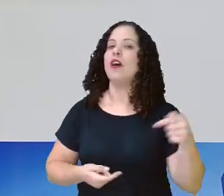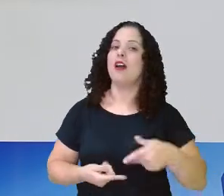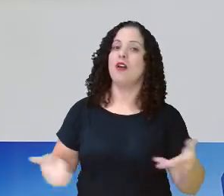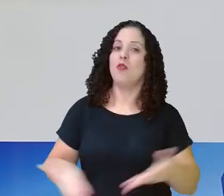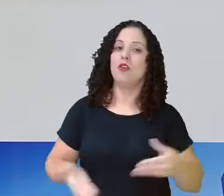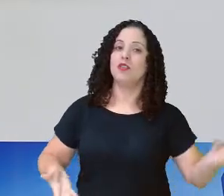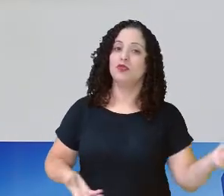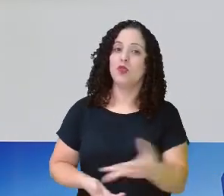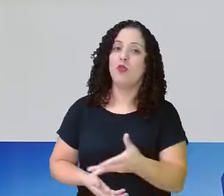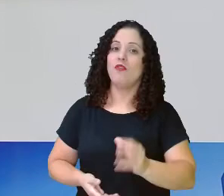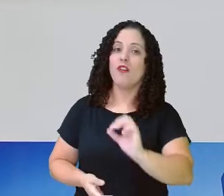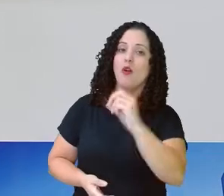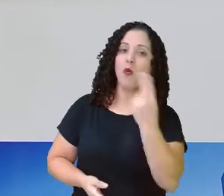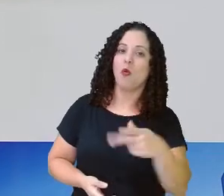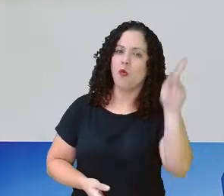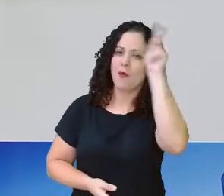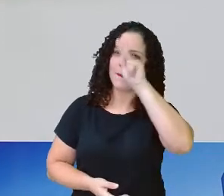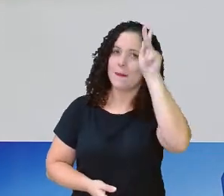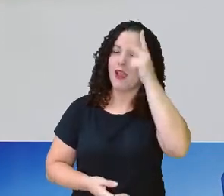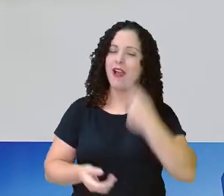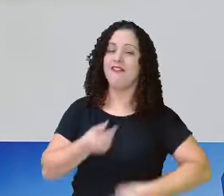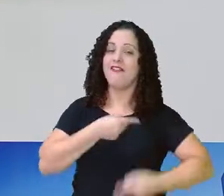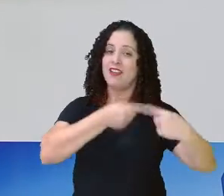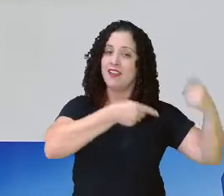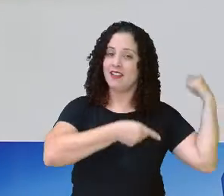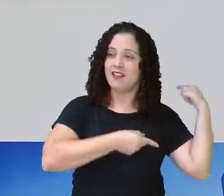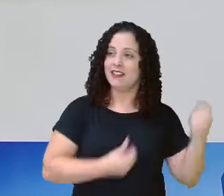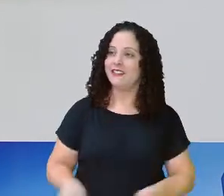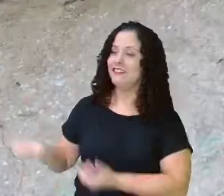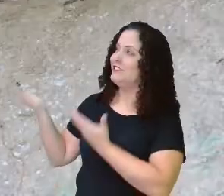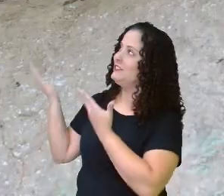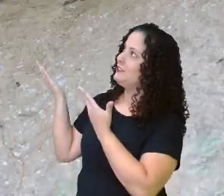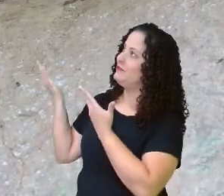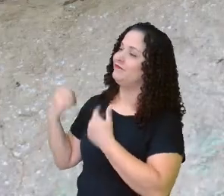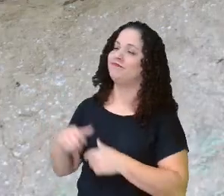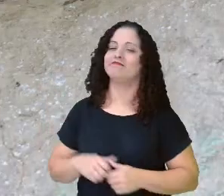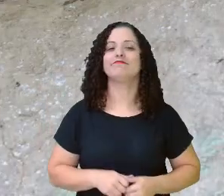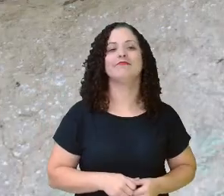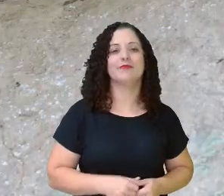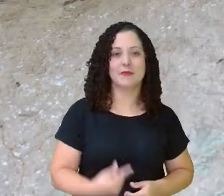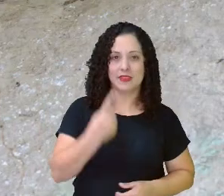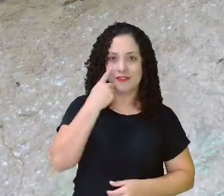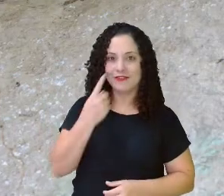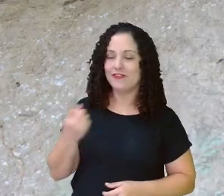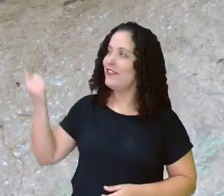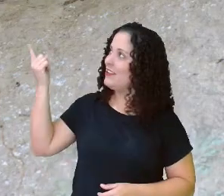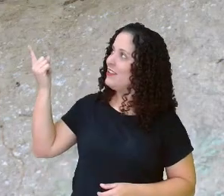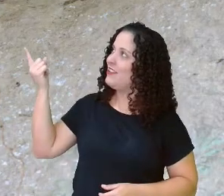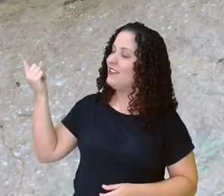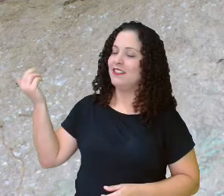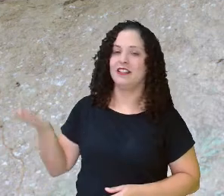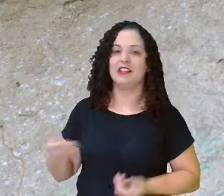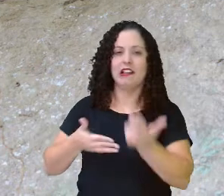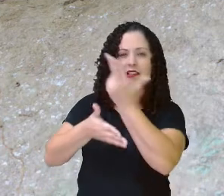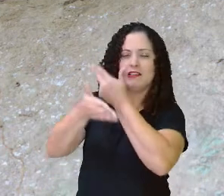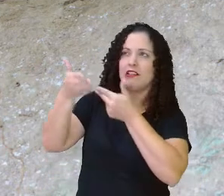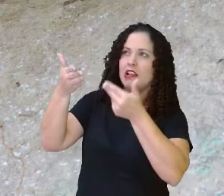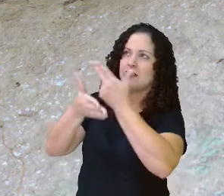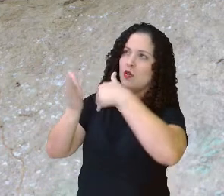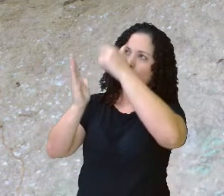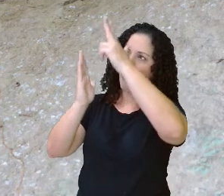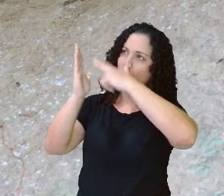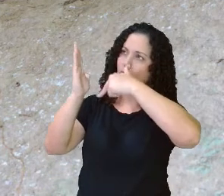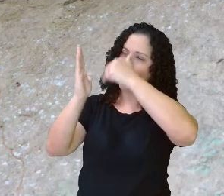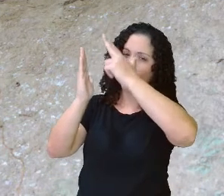nova ou pode ser bem antiga, como é o caso dessa aqui. Vejam aí essa imagem. É uma imagem das chamadas pinturas